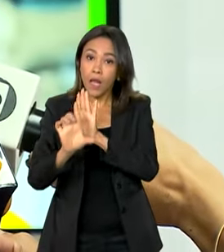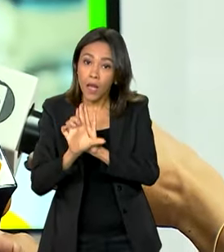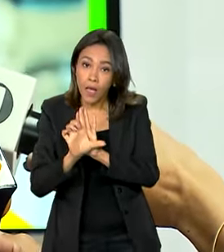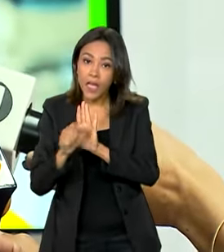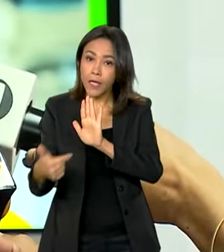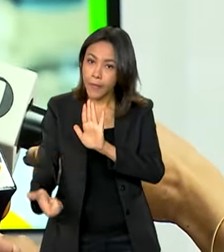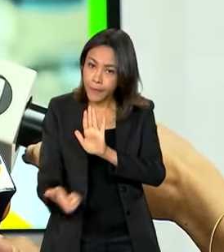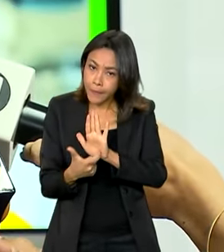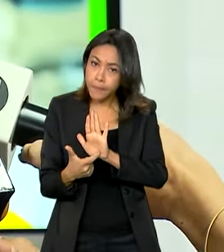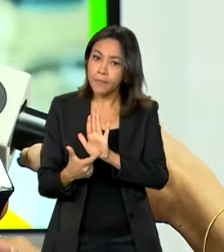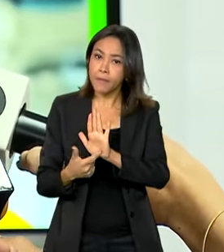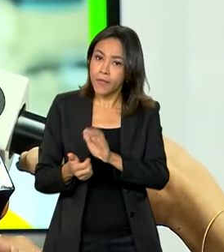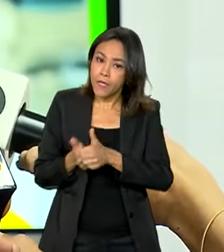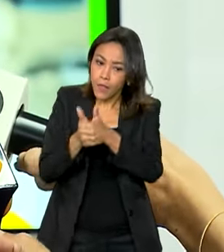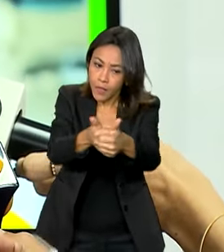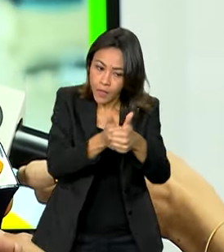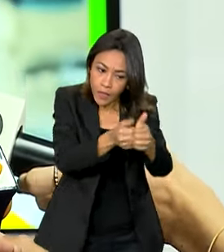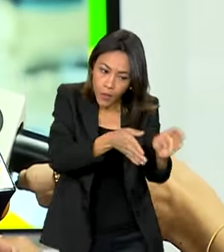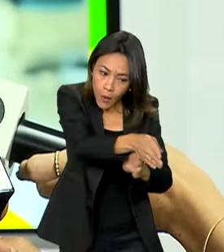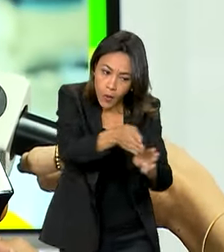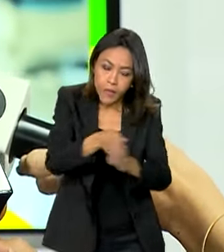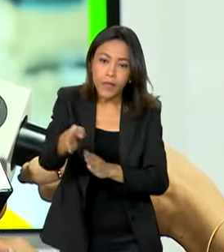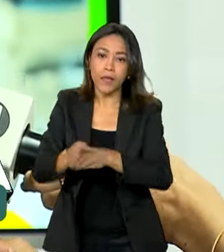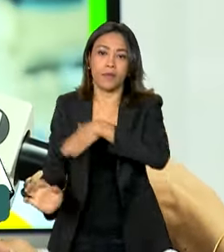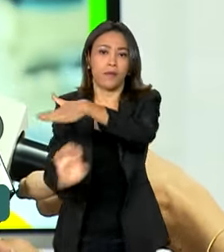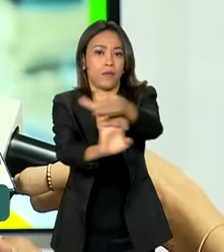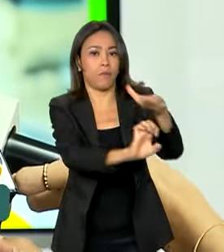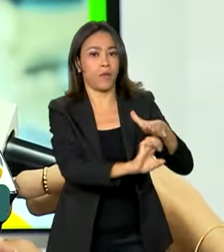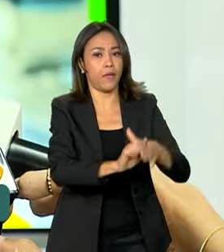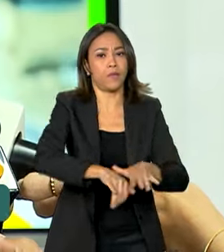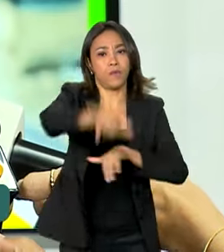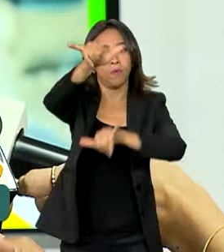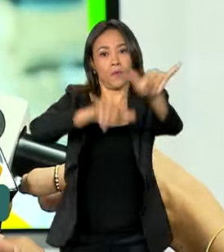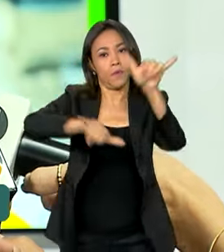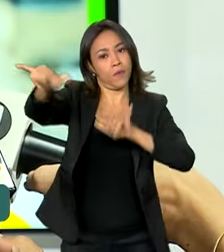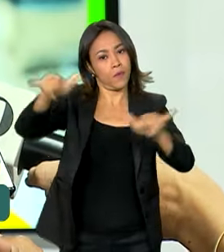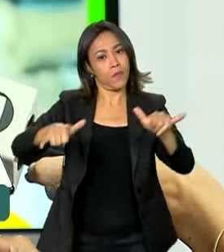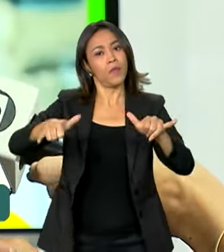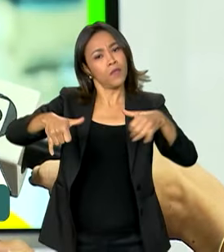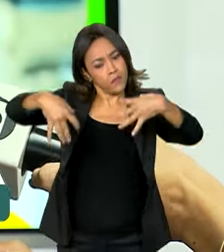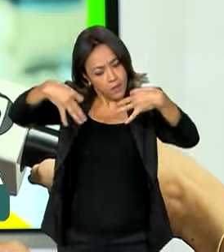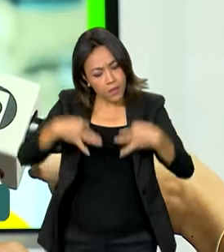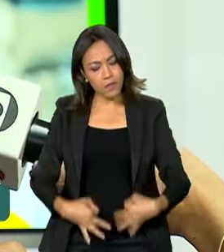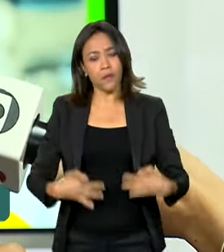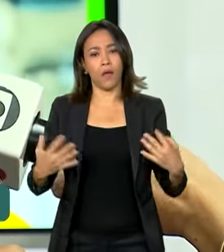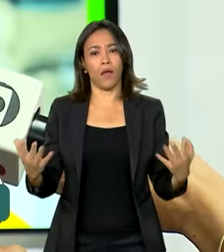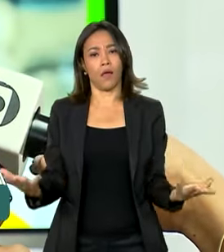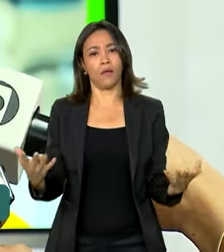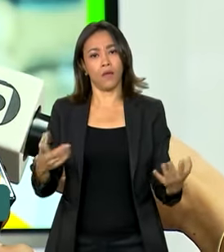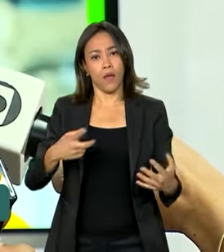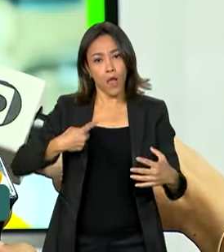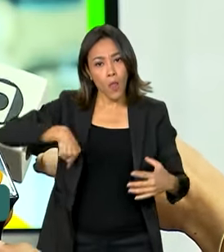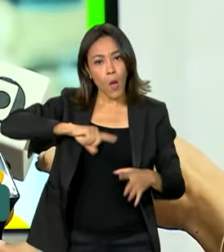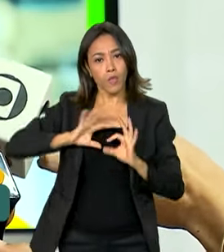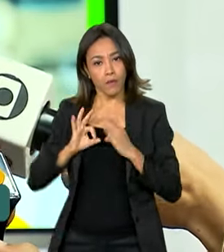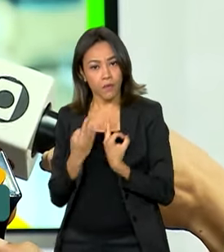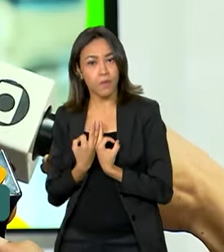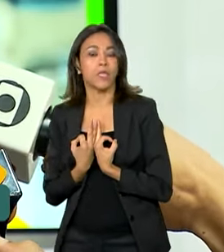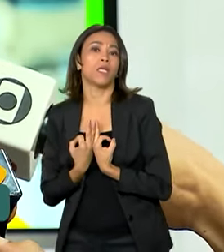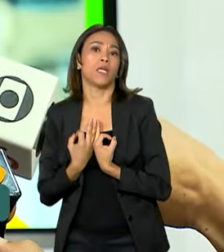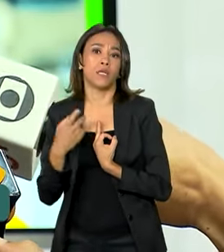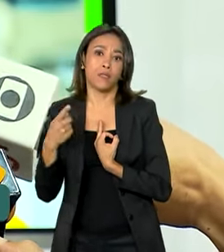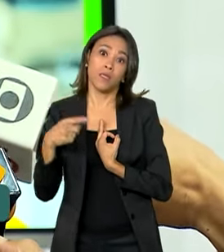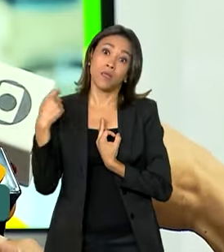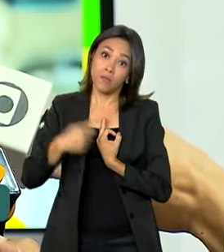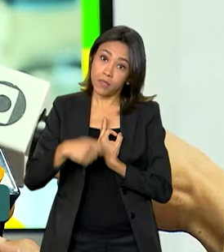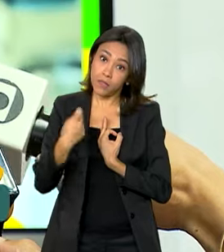companhias aéreas no Brasil precisa ser instaurada para que elas funcionem de maneira correta, porque a gente é família multispécie no Brasil e eles